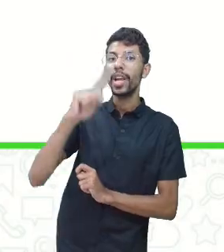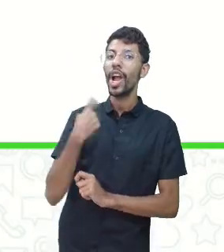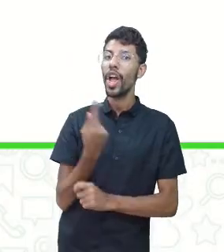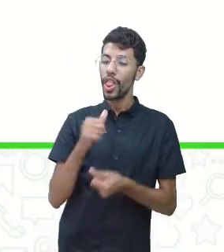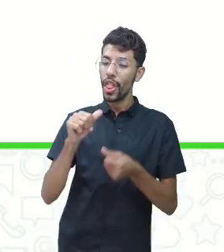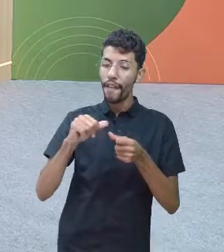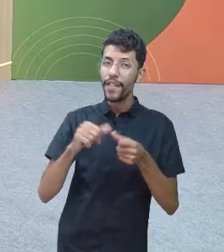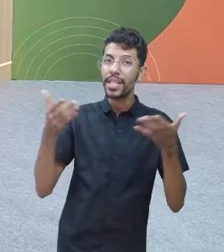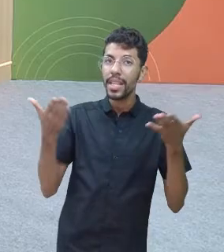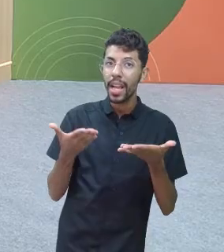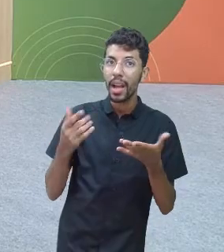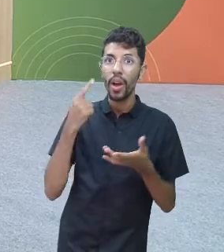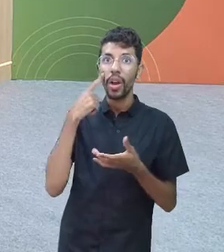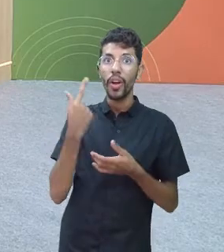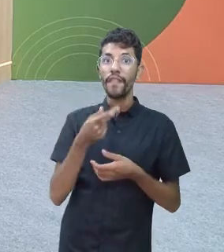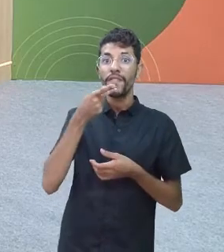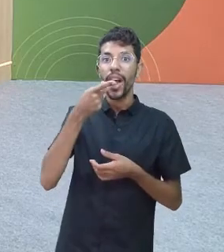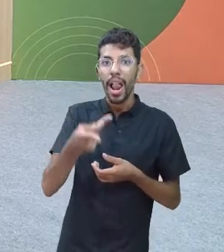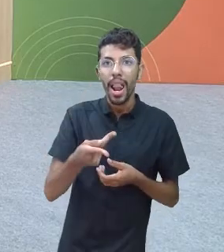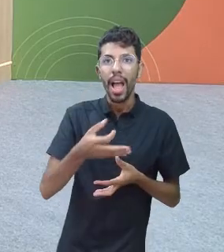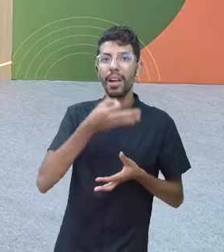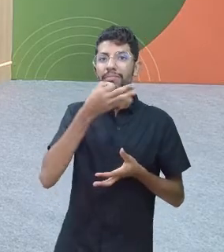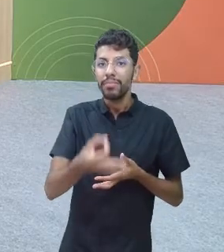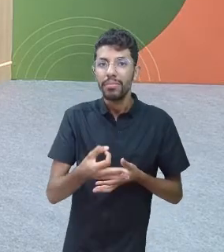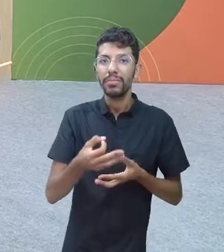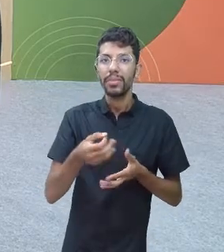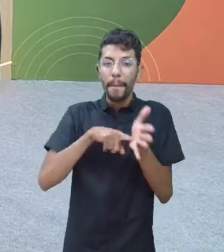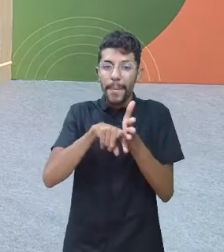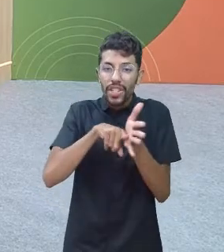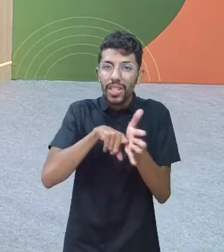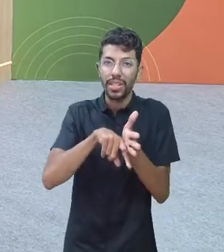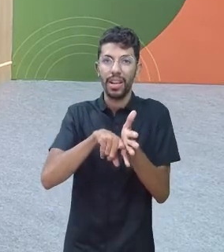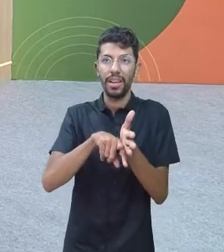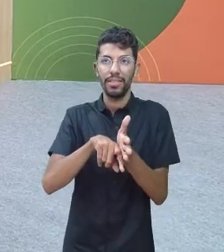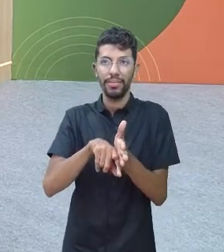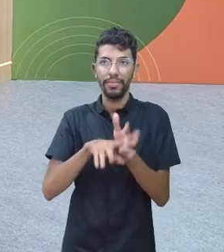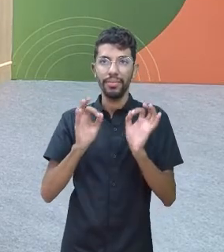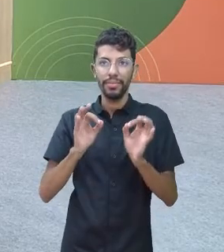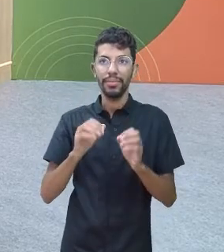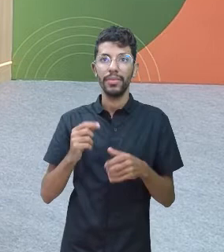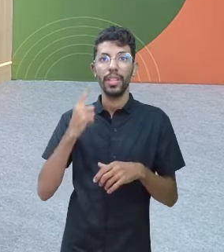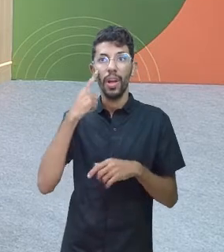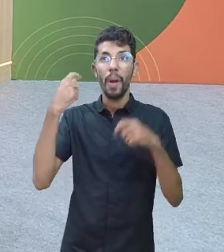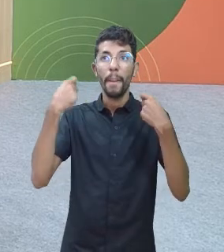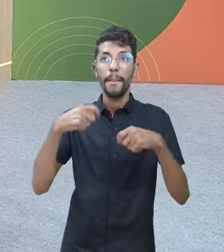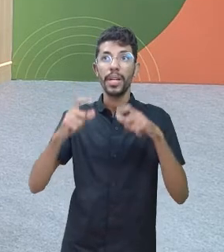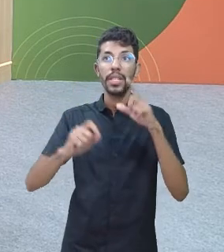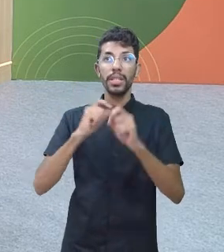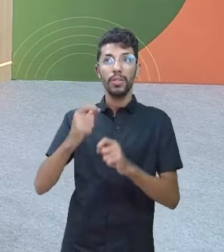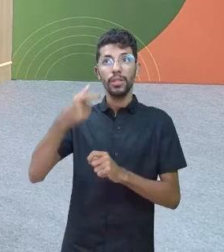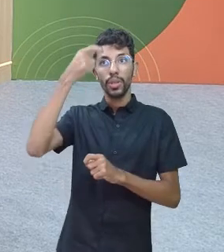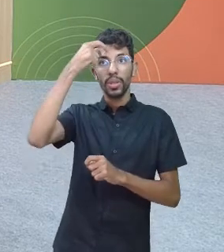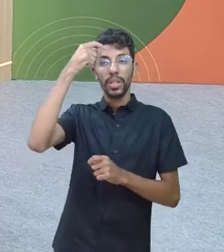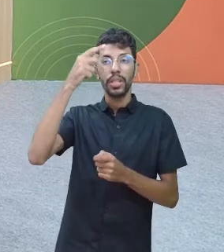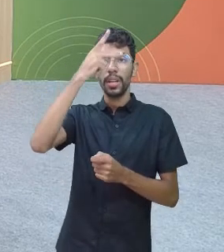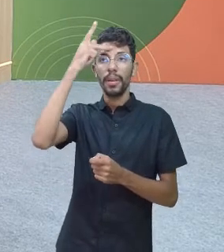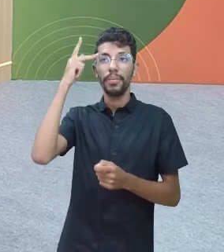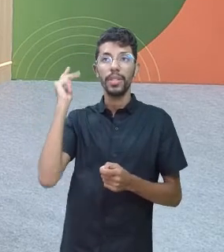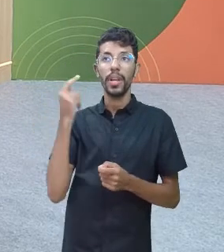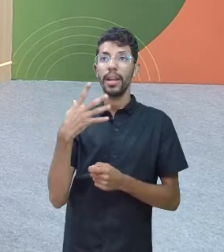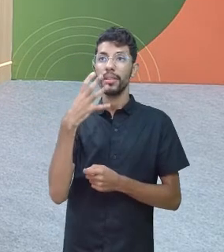fazendo aqui. É falar, é comentar, é pesquisar. É necessário conscientizar aqueles que